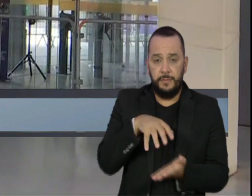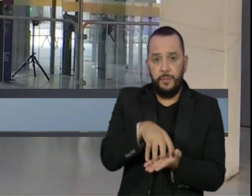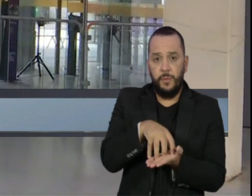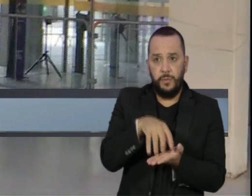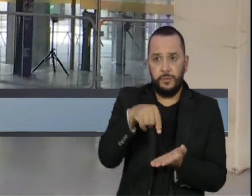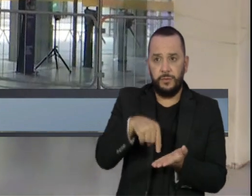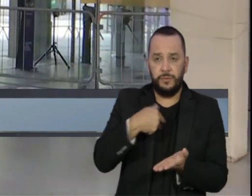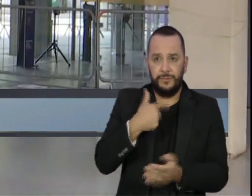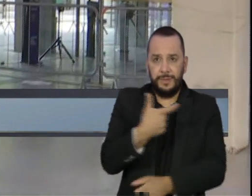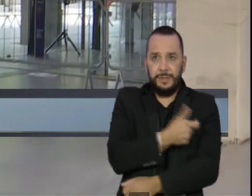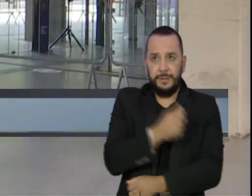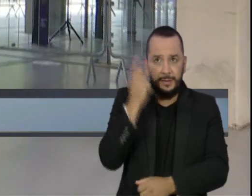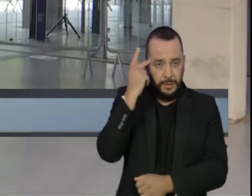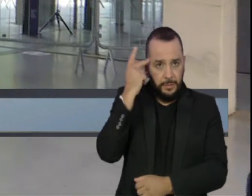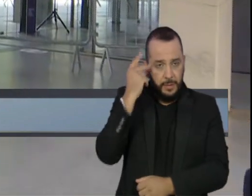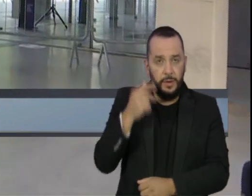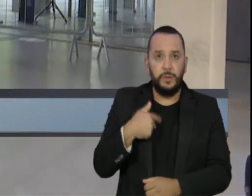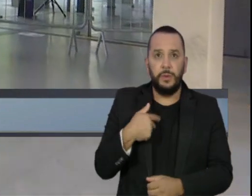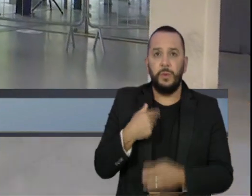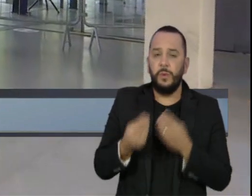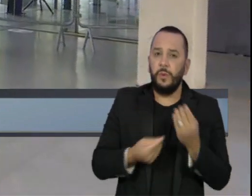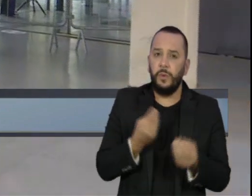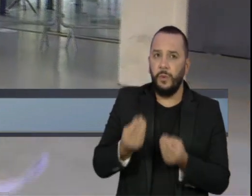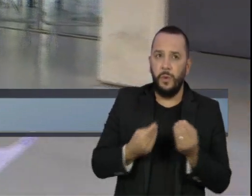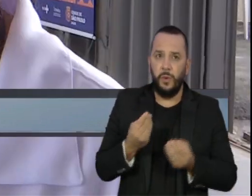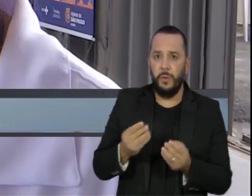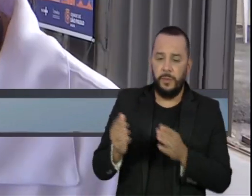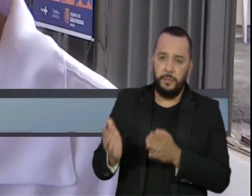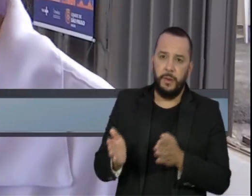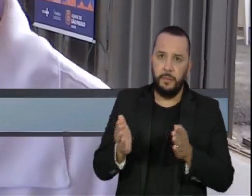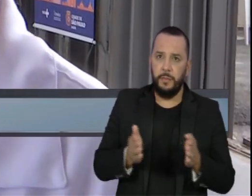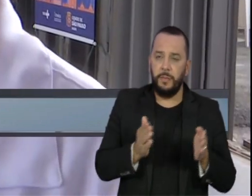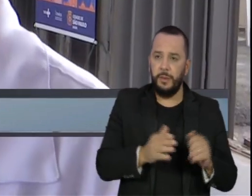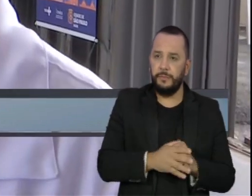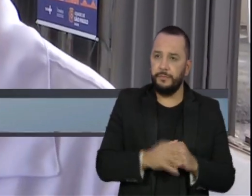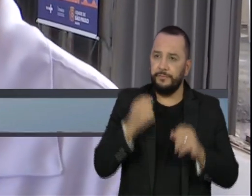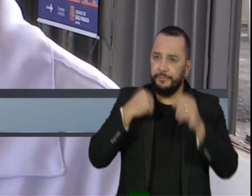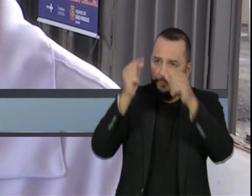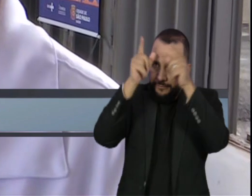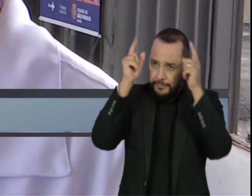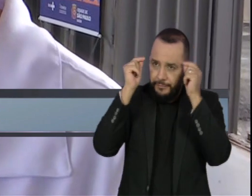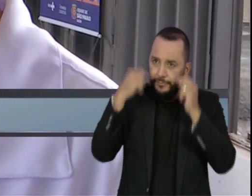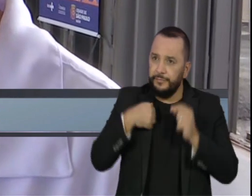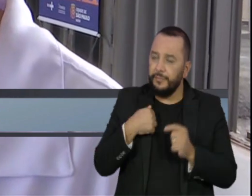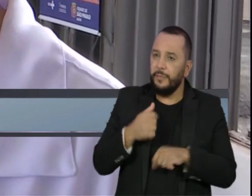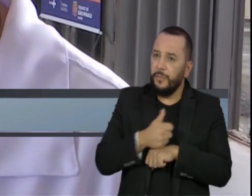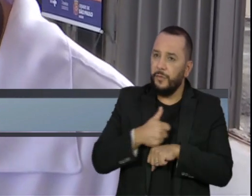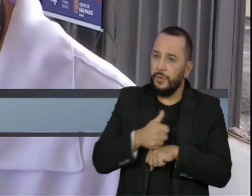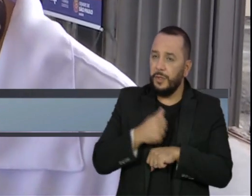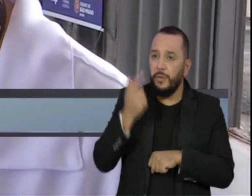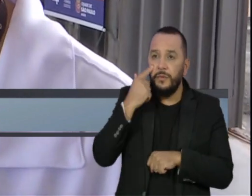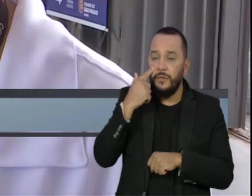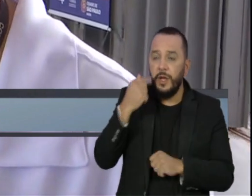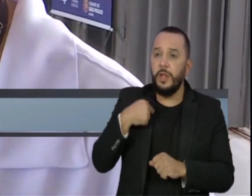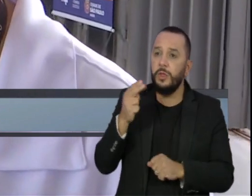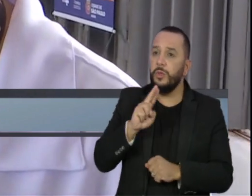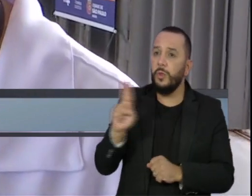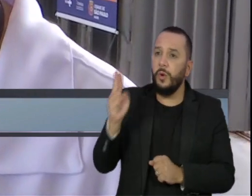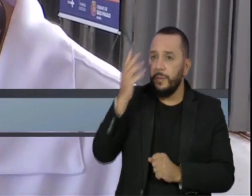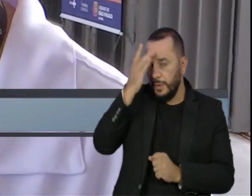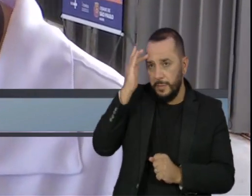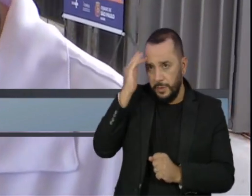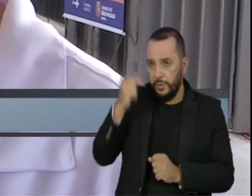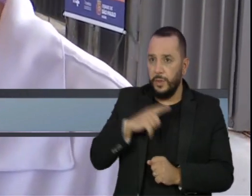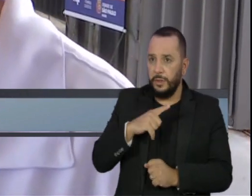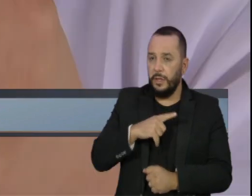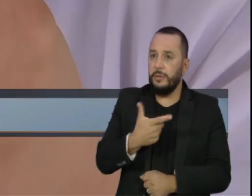em São Paulo, na Zona Sul, para explicar exatamente qual é todo o procedimento. O técnico que for aplicar a vacina, ele vai conferir o nome do paciente que vai